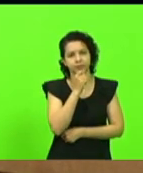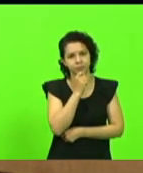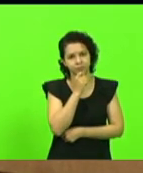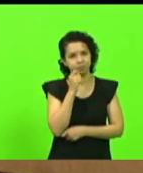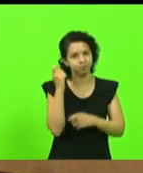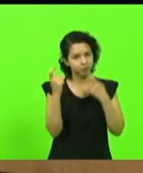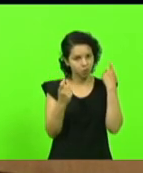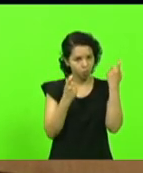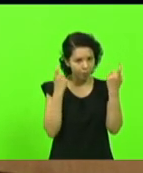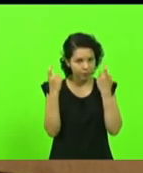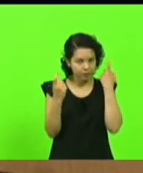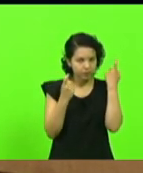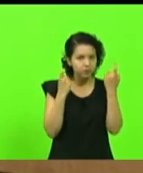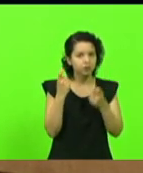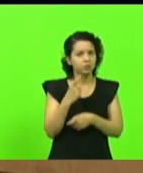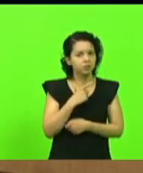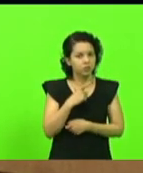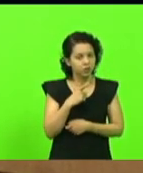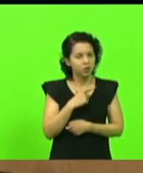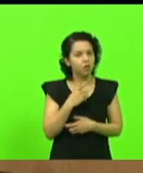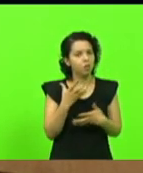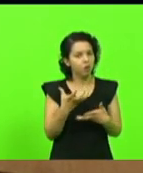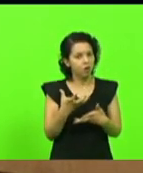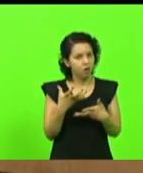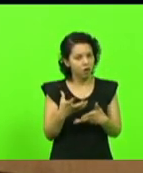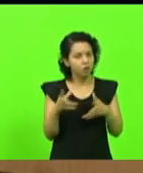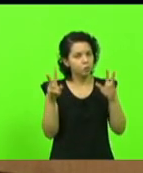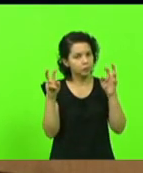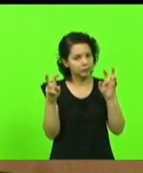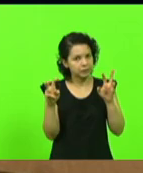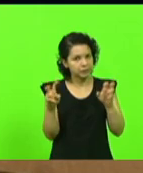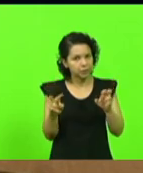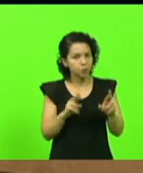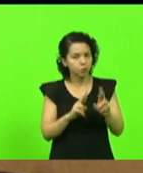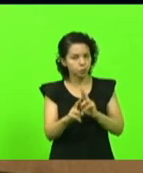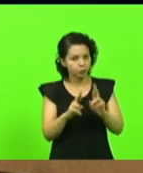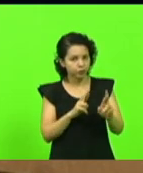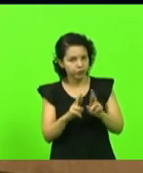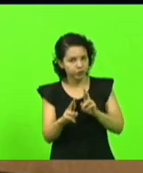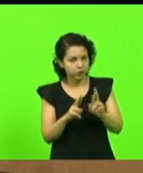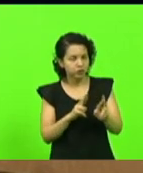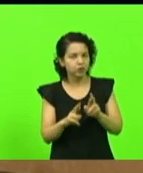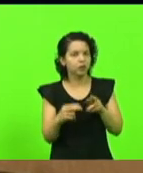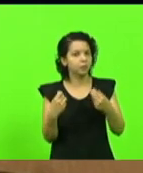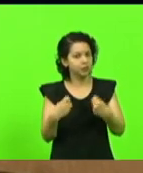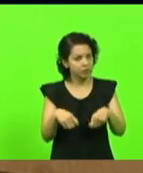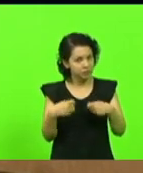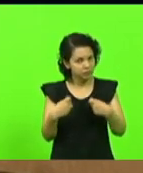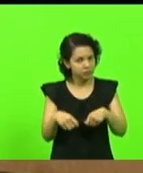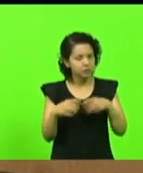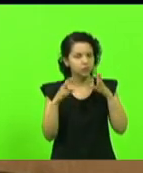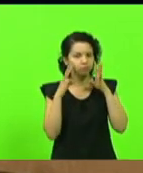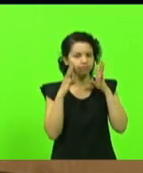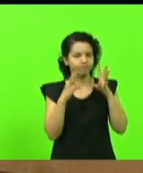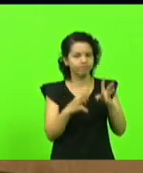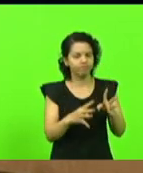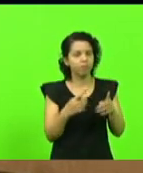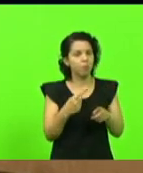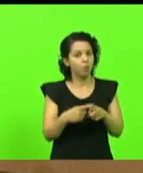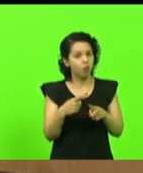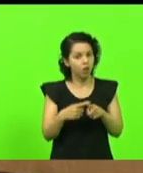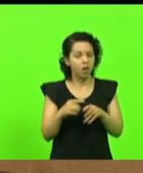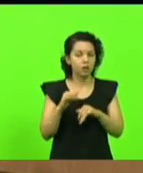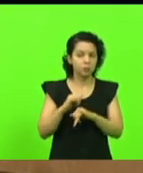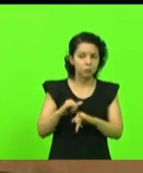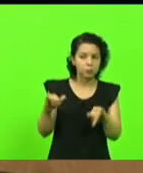preocupação muito grande eu espero que essa questão das rodovias estaduais seja revista porque está sendo anunciado